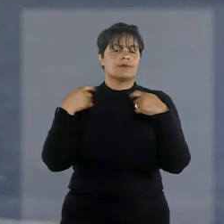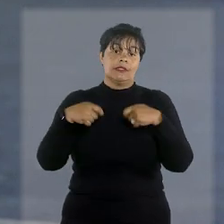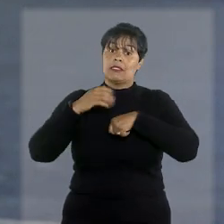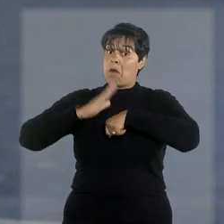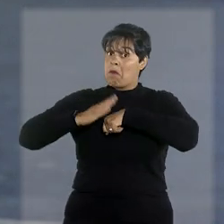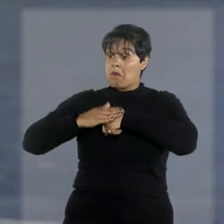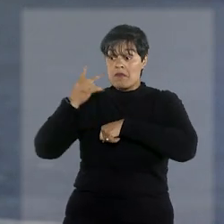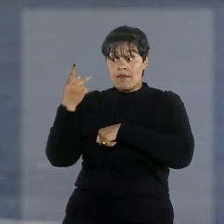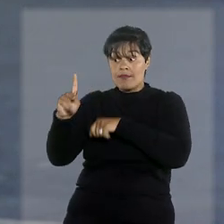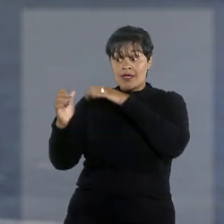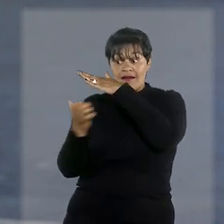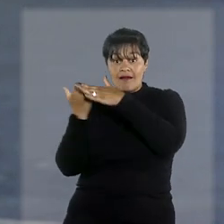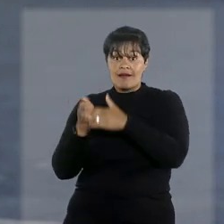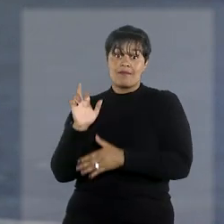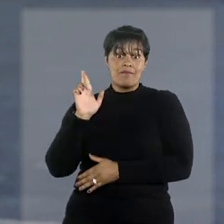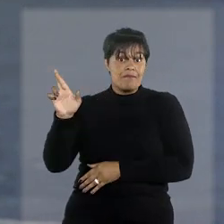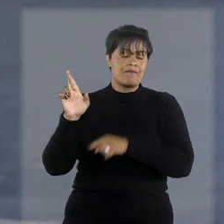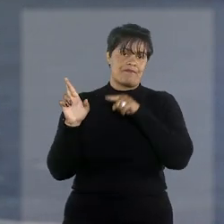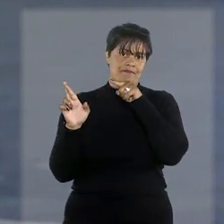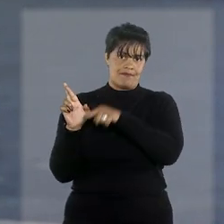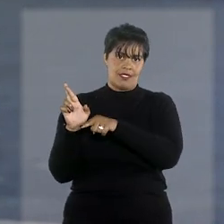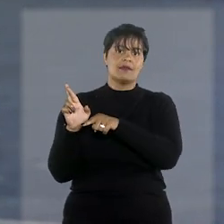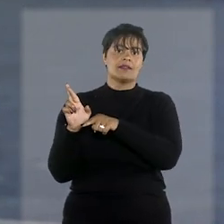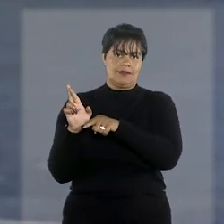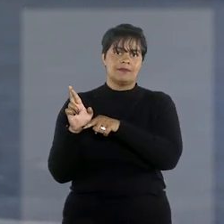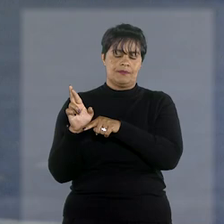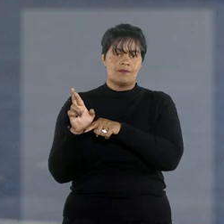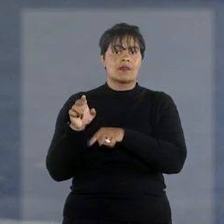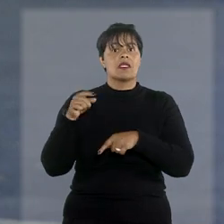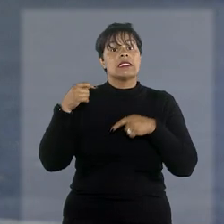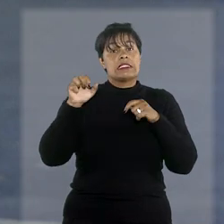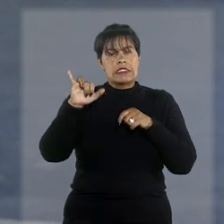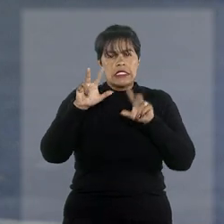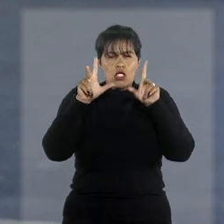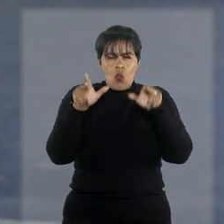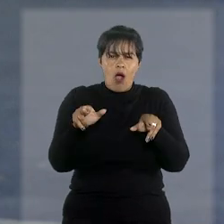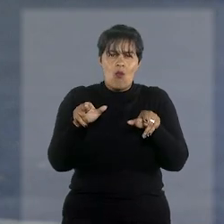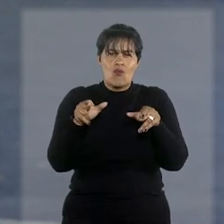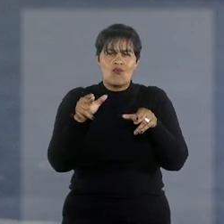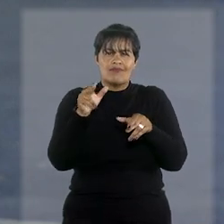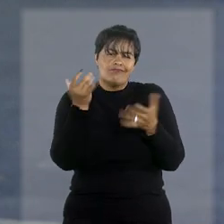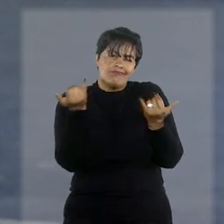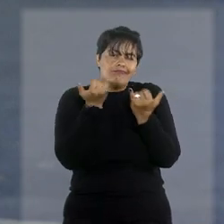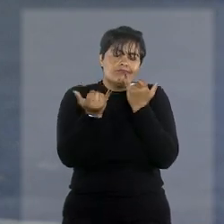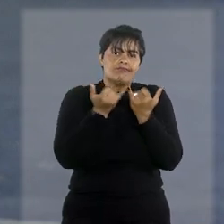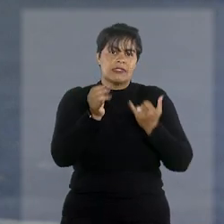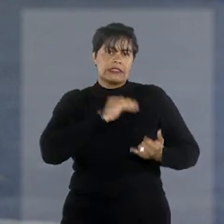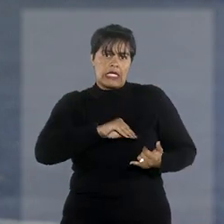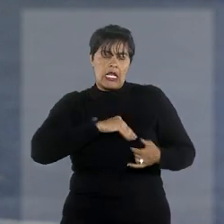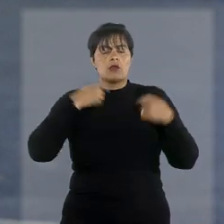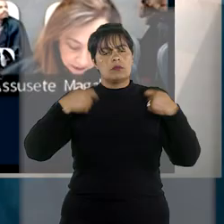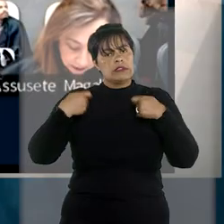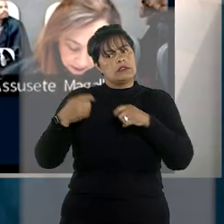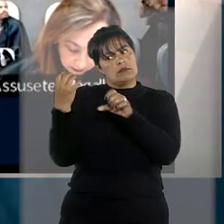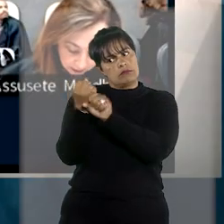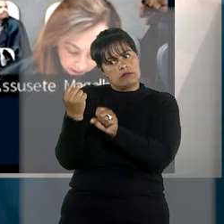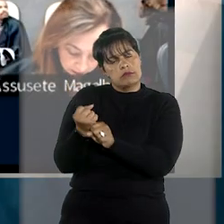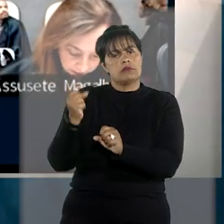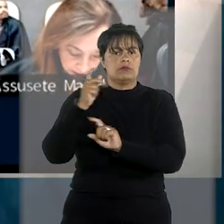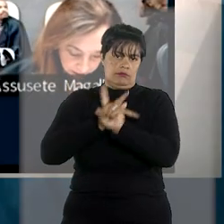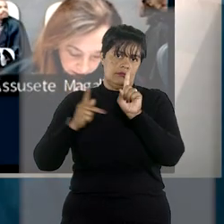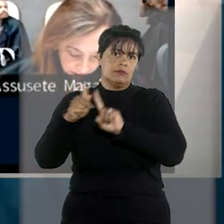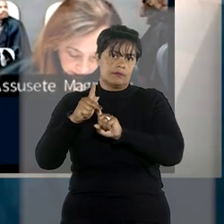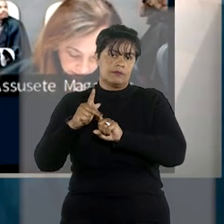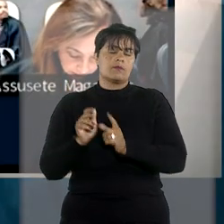empregador. Ou seja, se essa verba se enquadra no conceito de salário, para que possa compor a base de cálculo do tributo. Gurgel de